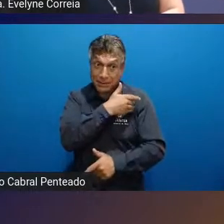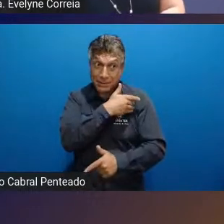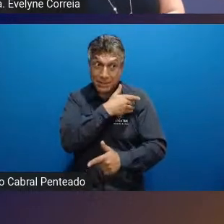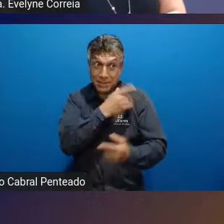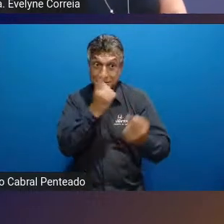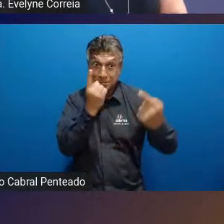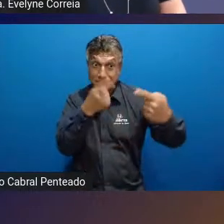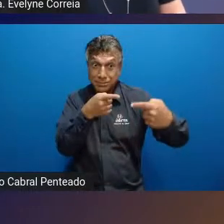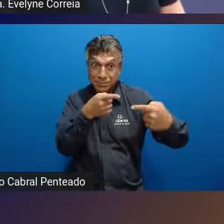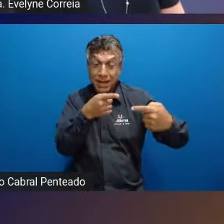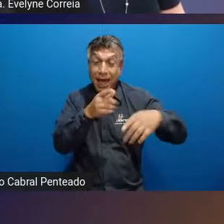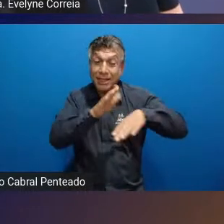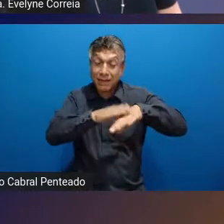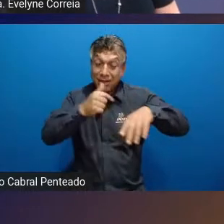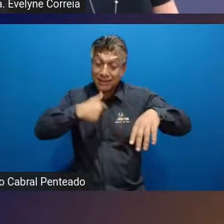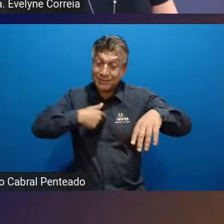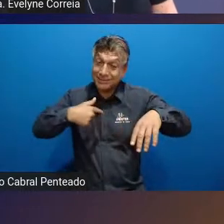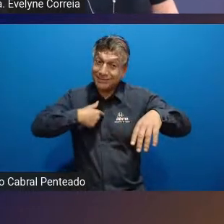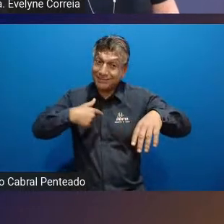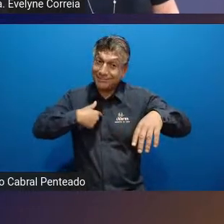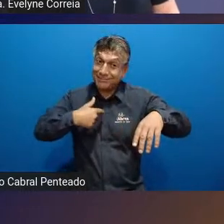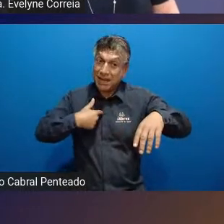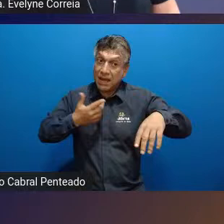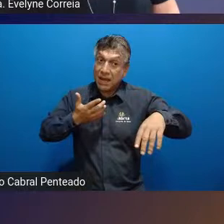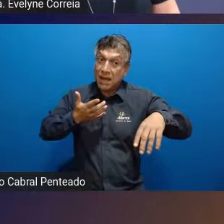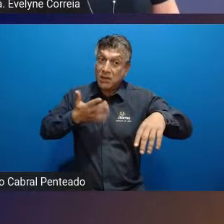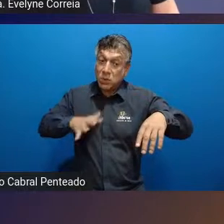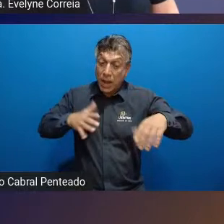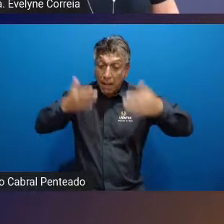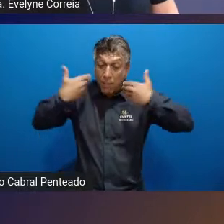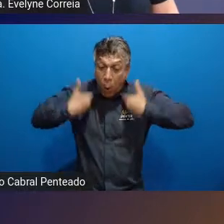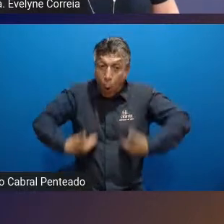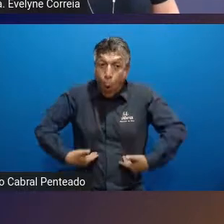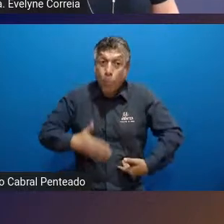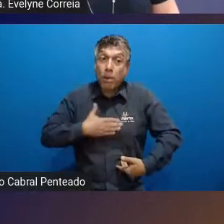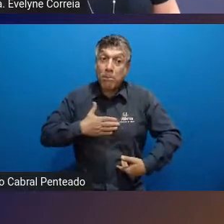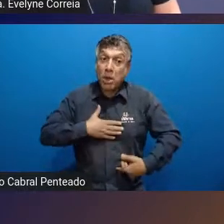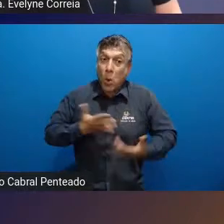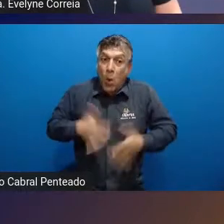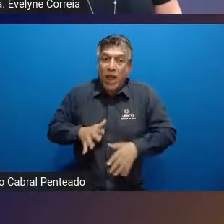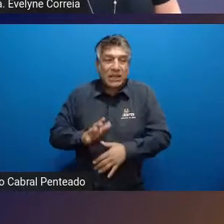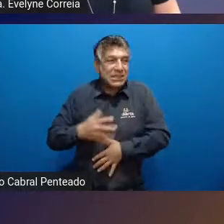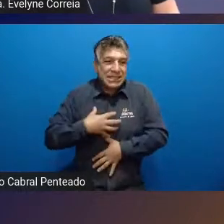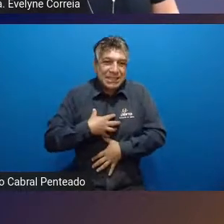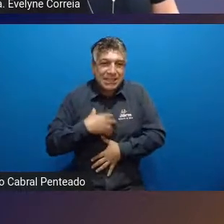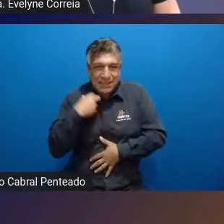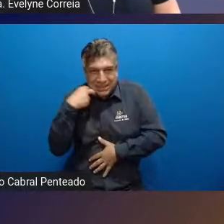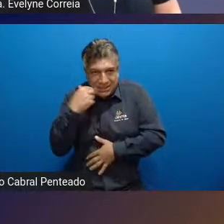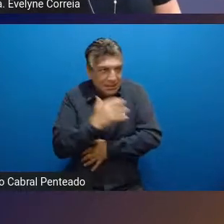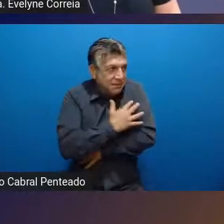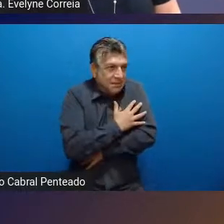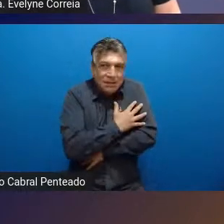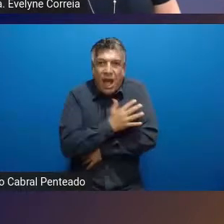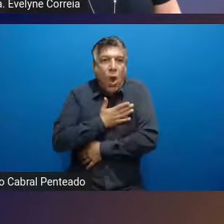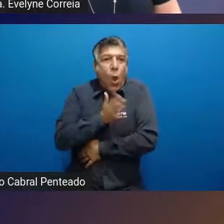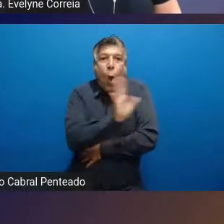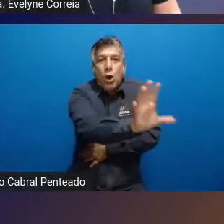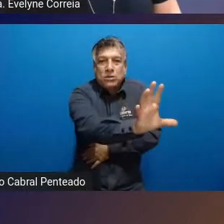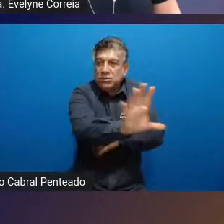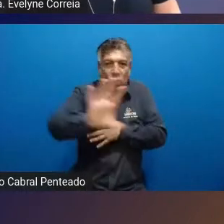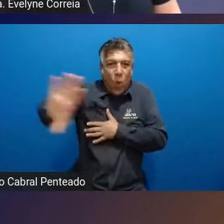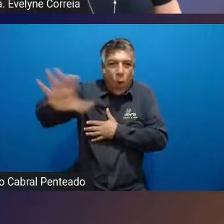alheia, às vezes é o nosso preconceito de nós não aceitarmos o nosso próprio corpo e como a gente não aceita o nosso, a gente acaba não aceitando o do outro também.